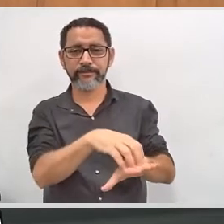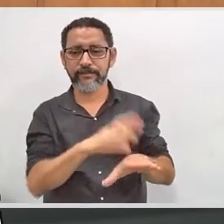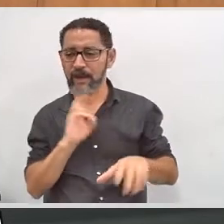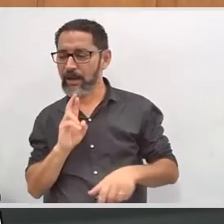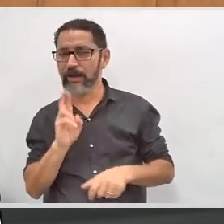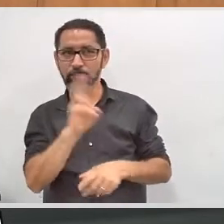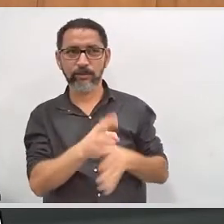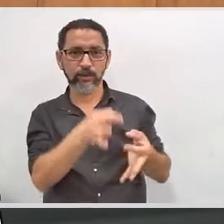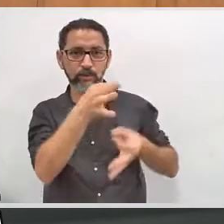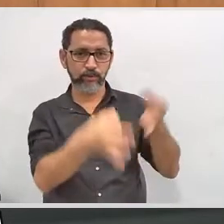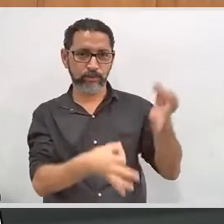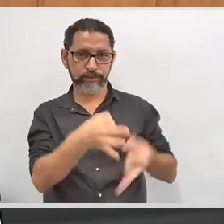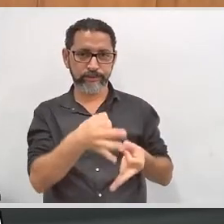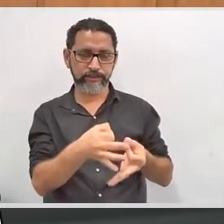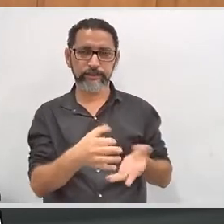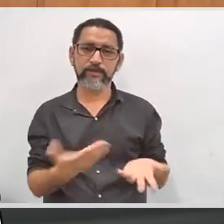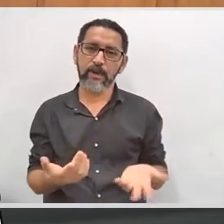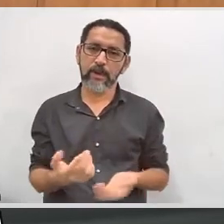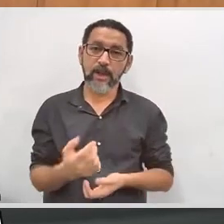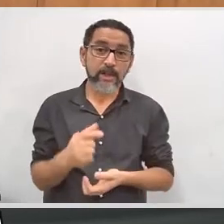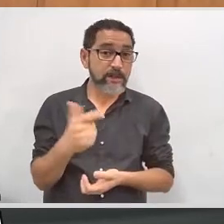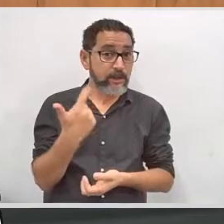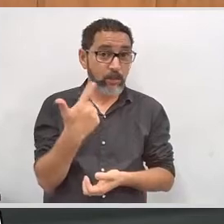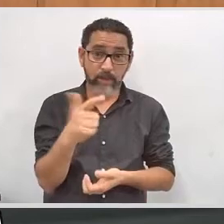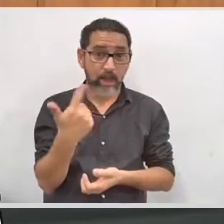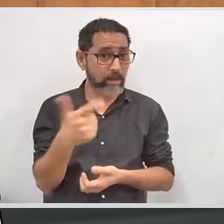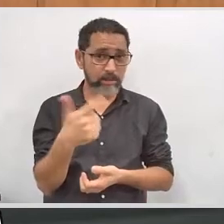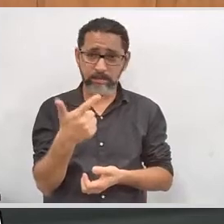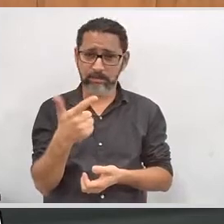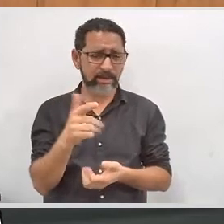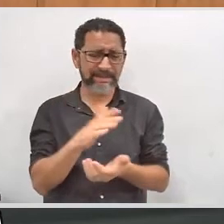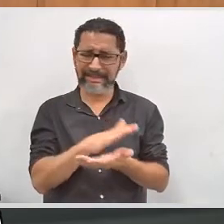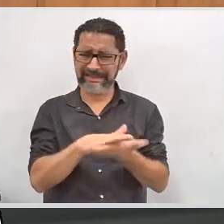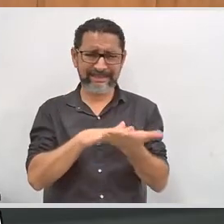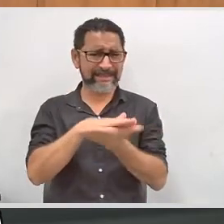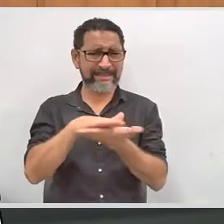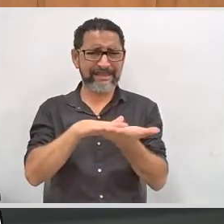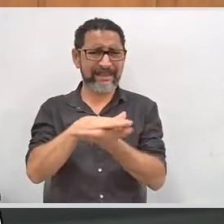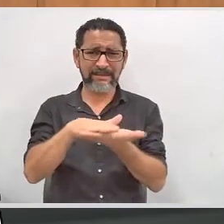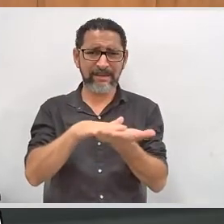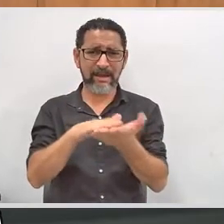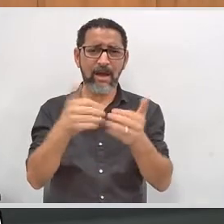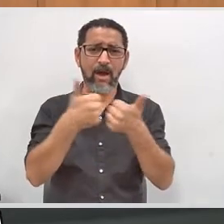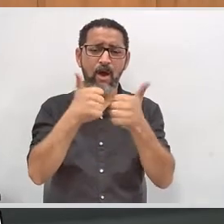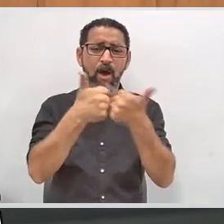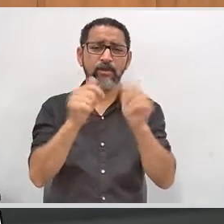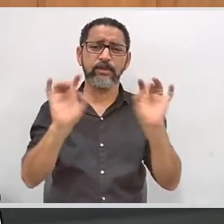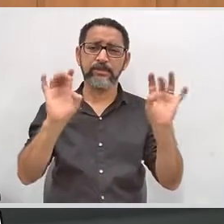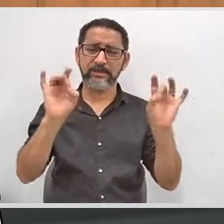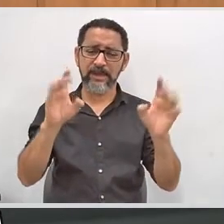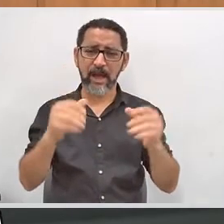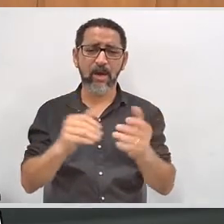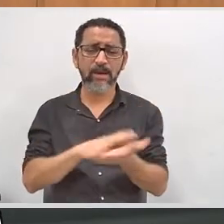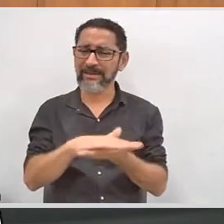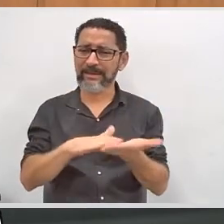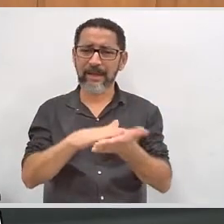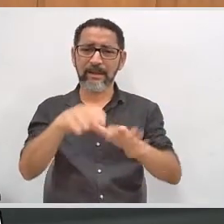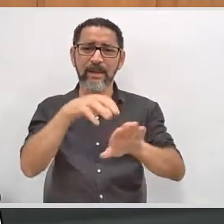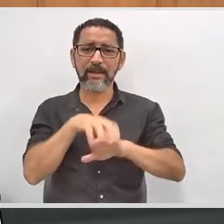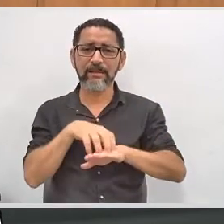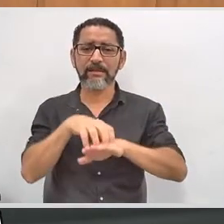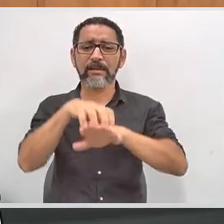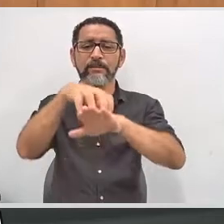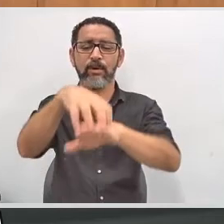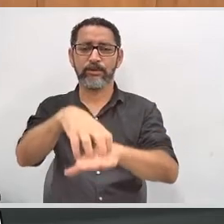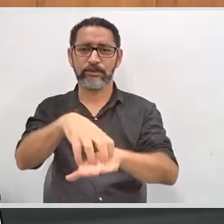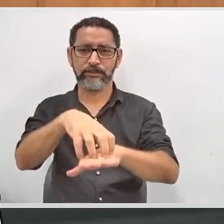transporte efetivado pela Justiça Eleitoral. Na eleição, não tem. No dia da eleição, a Justiça Eleitoral não tem como